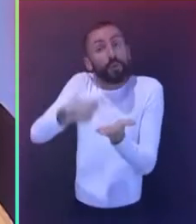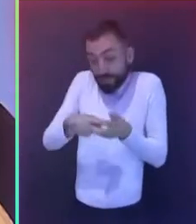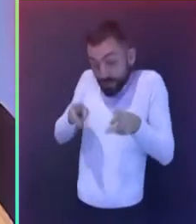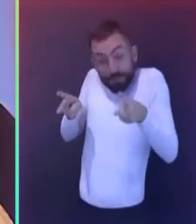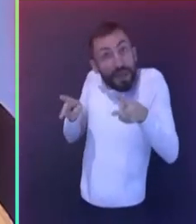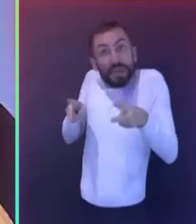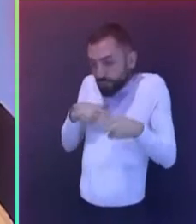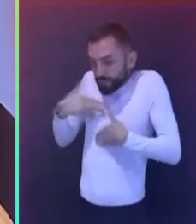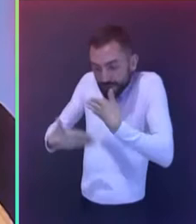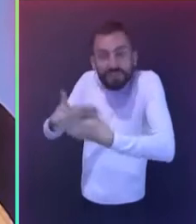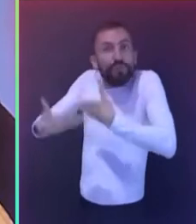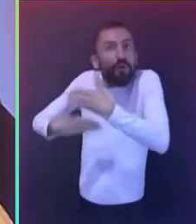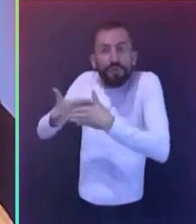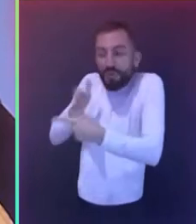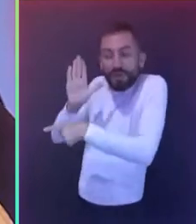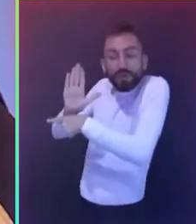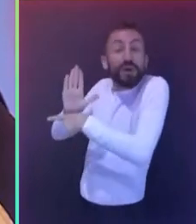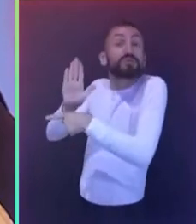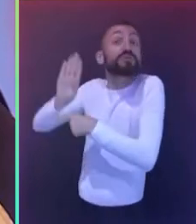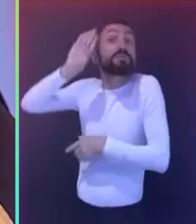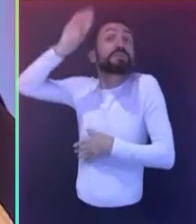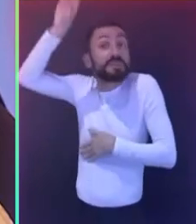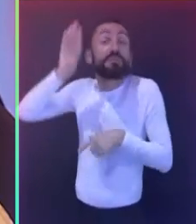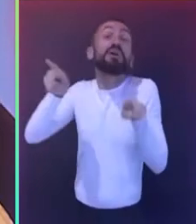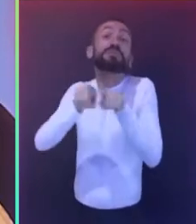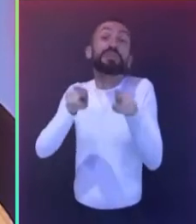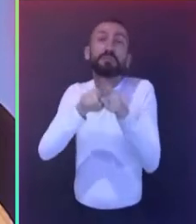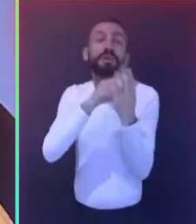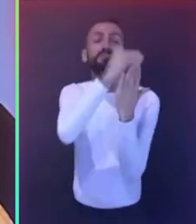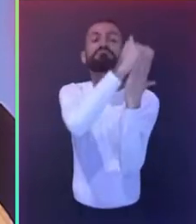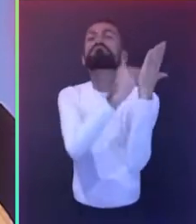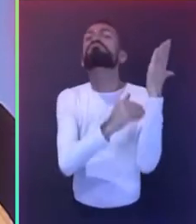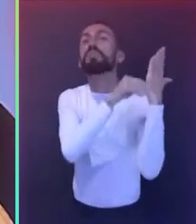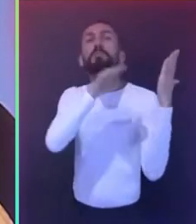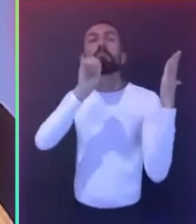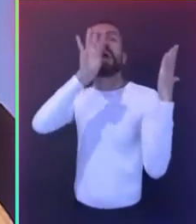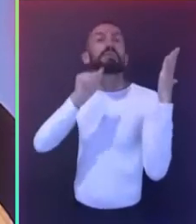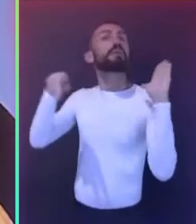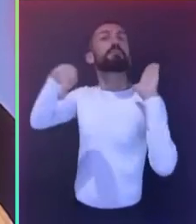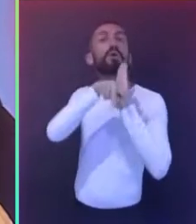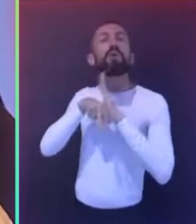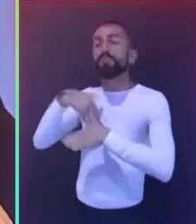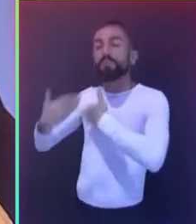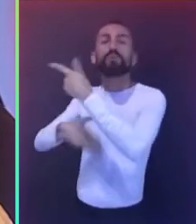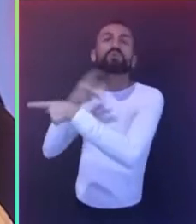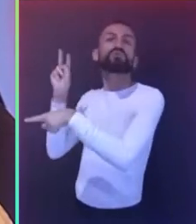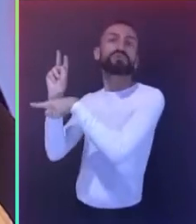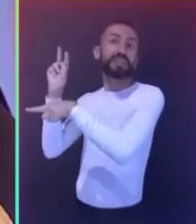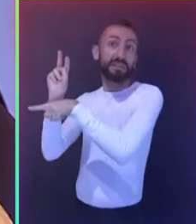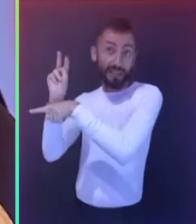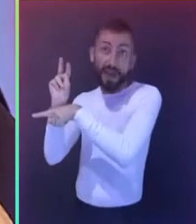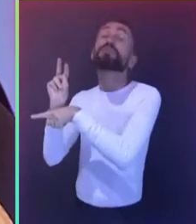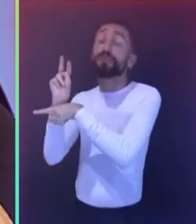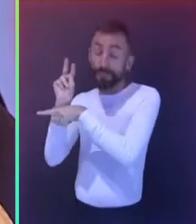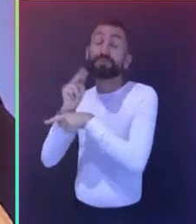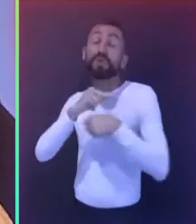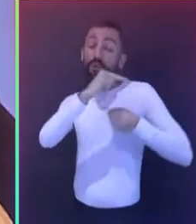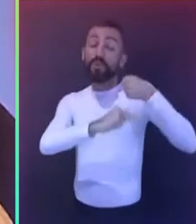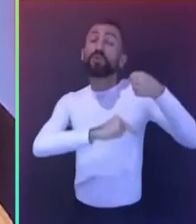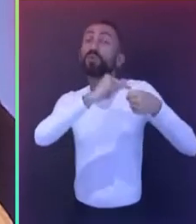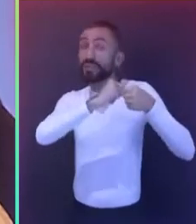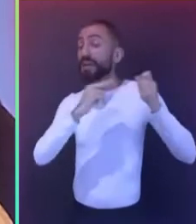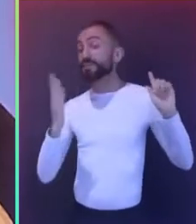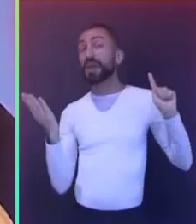e o alinhamento aos objetivos do desenvolvimento sustentável fazem da Unesp o importante aliado no